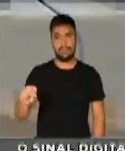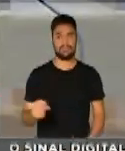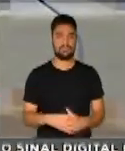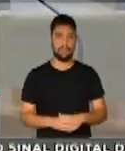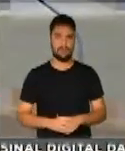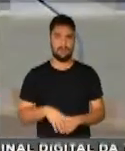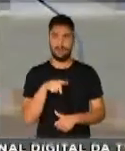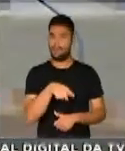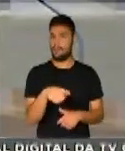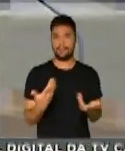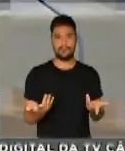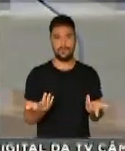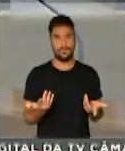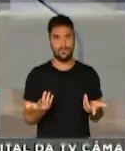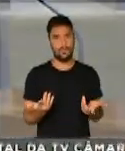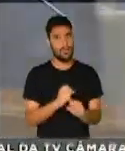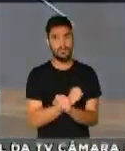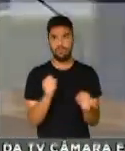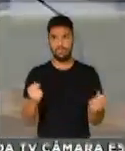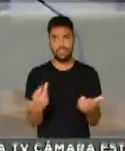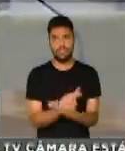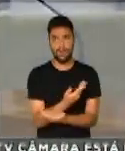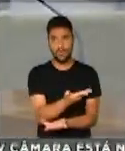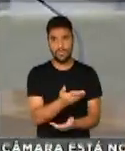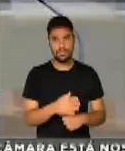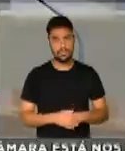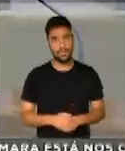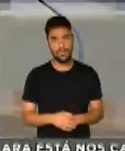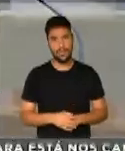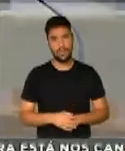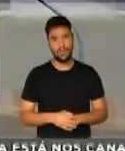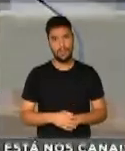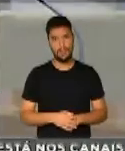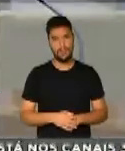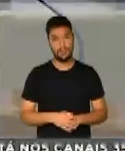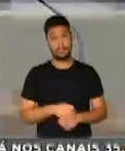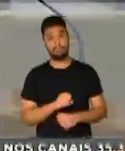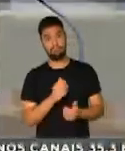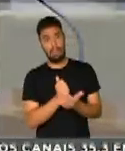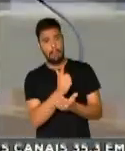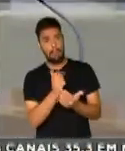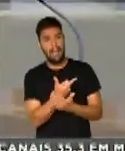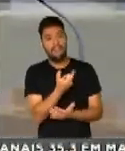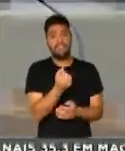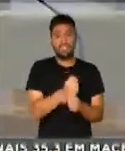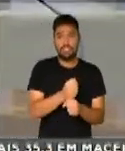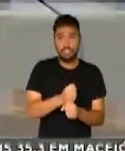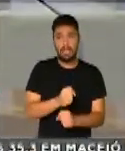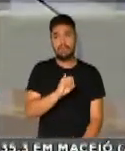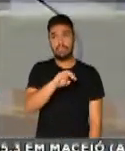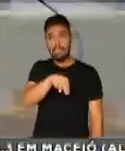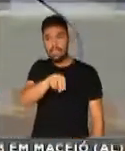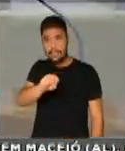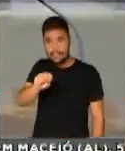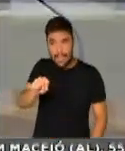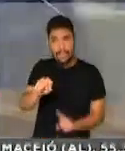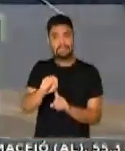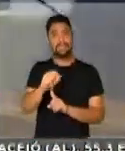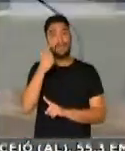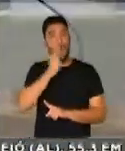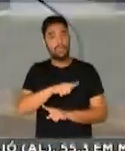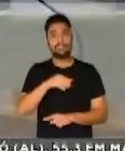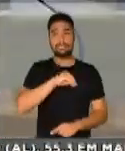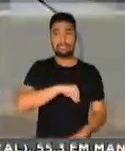absolutamente impossível para garantir a vida e aposentadoria desses homens e